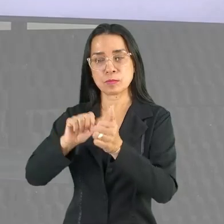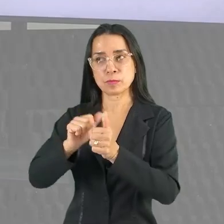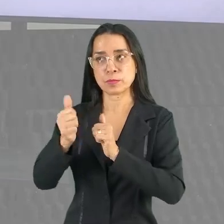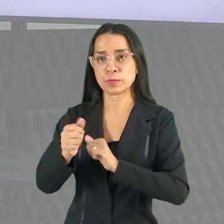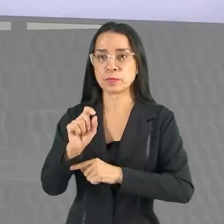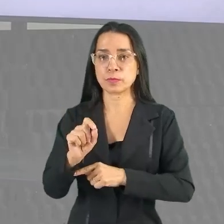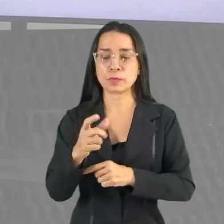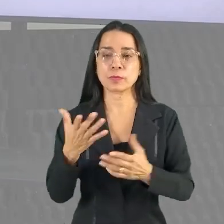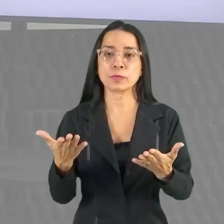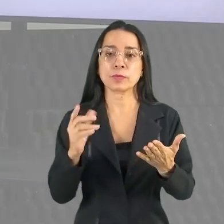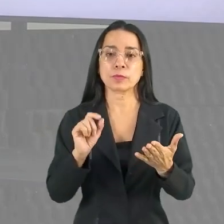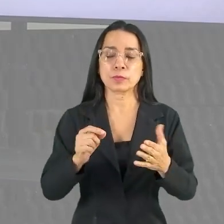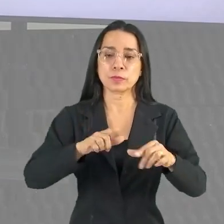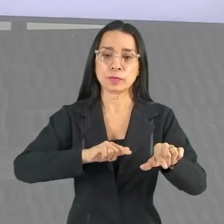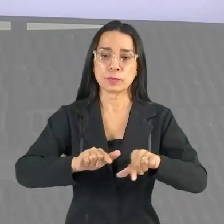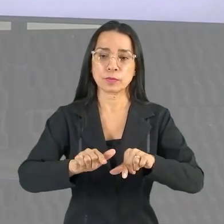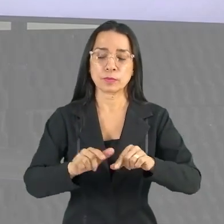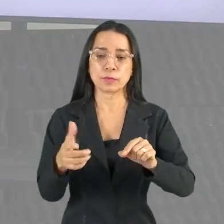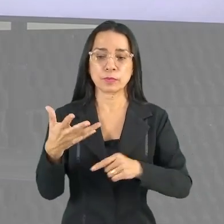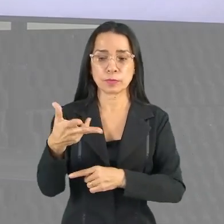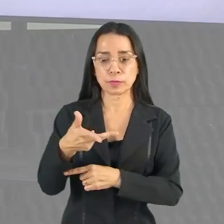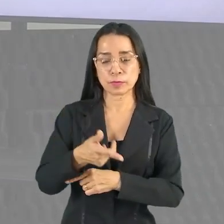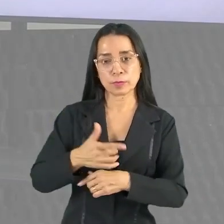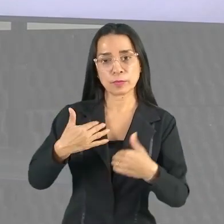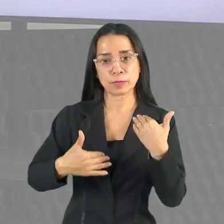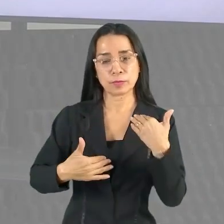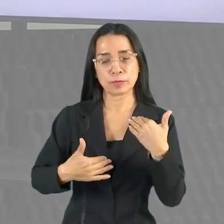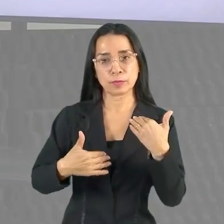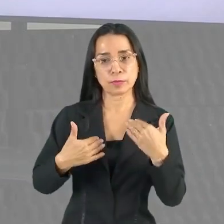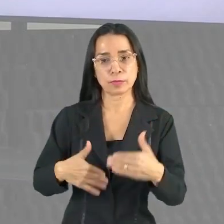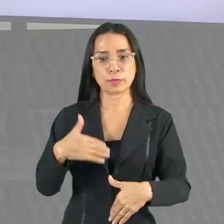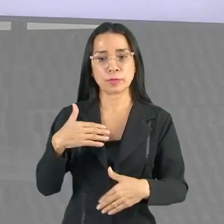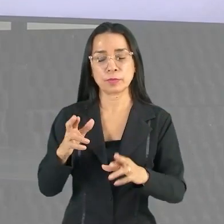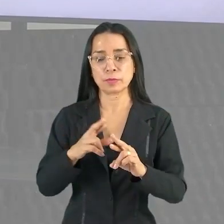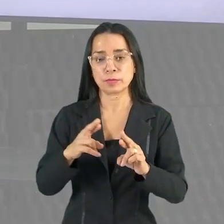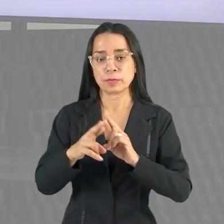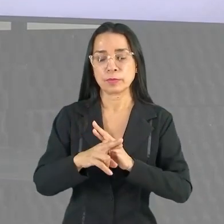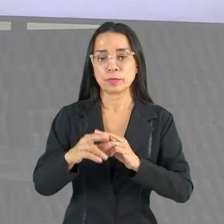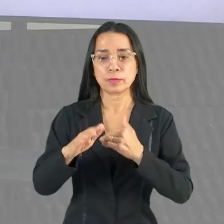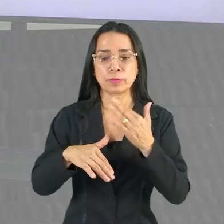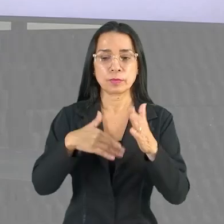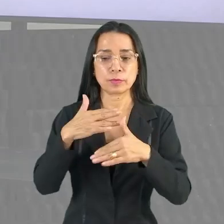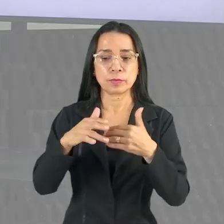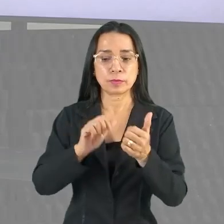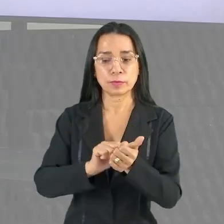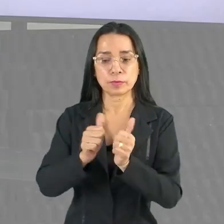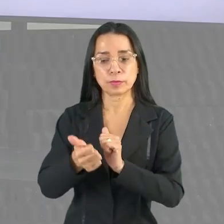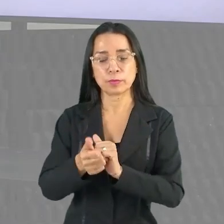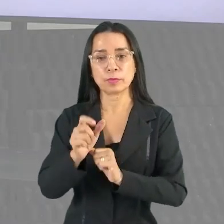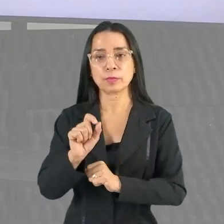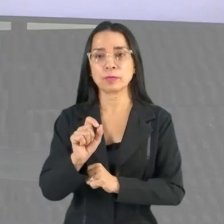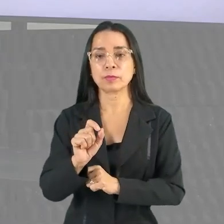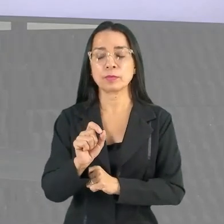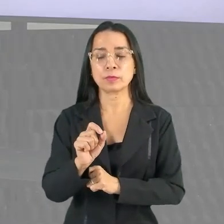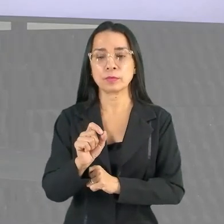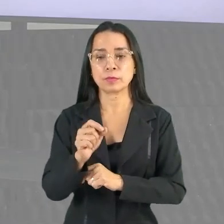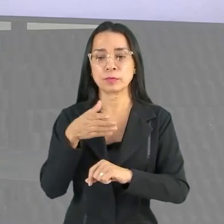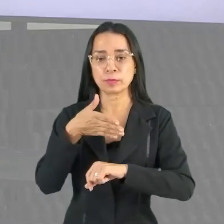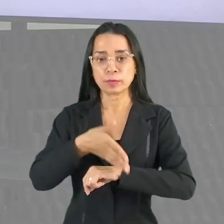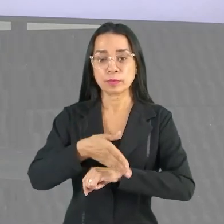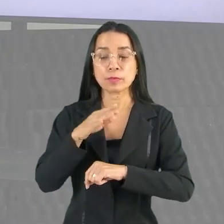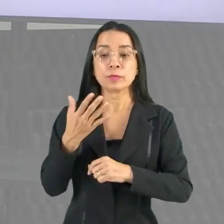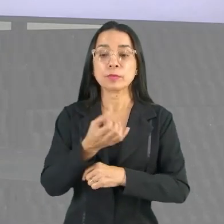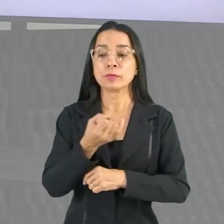Então, ele vai trabalhar a aptidão física relacionada ao desempenho esportivo. Aí, ele já vai inserir